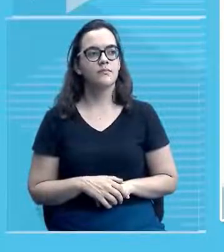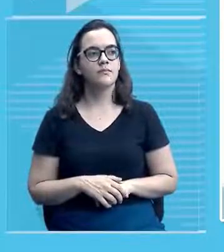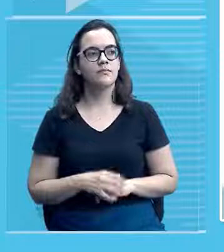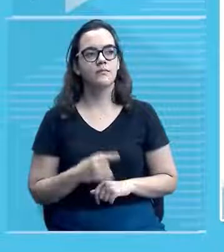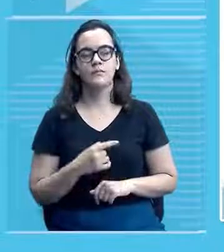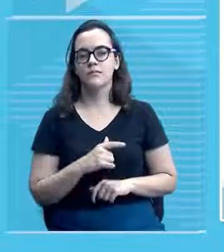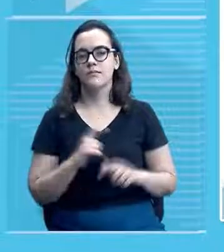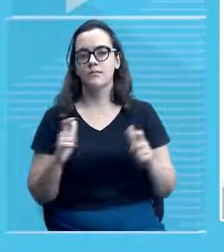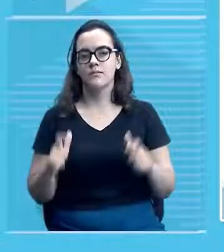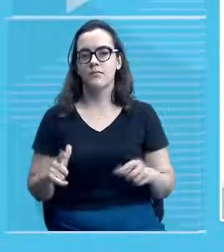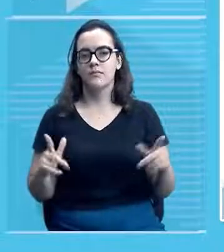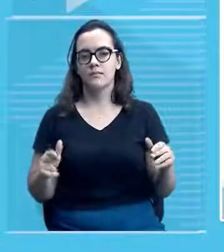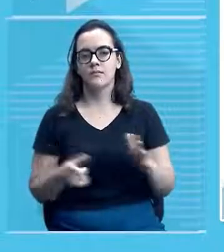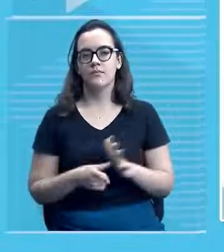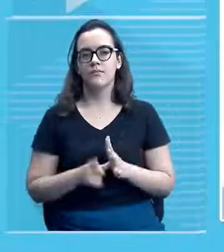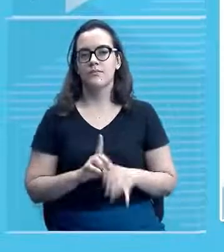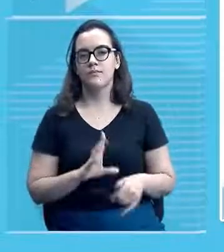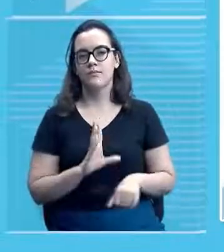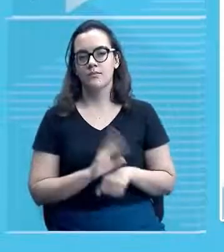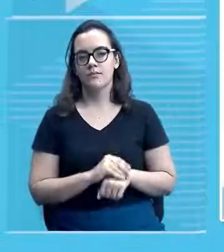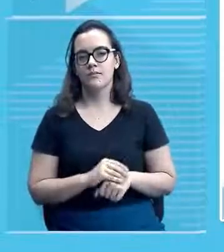Essa fábrica de laticínios, né?